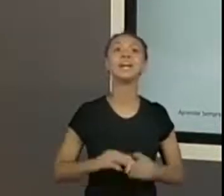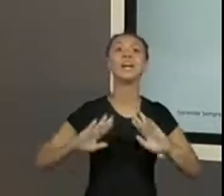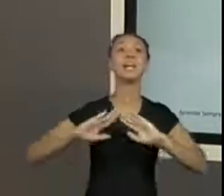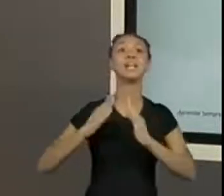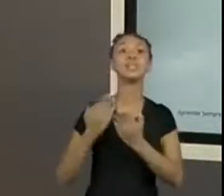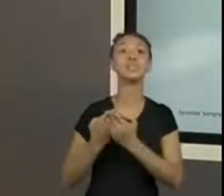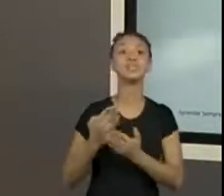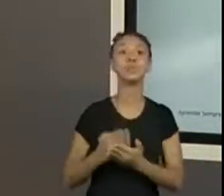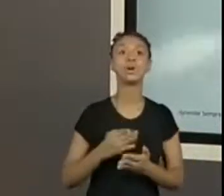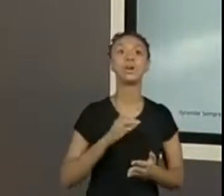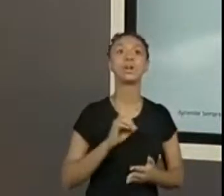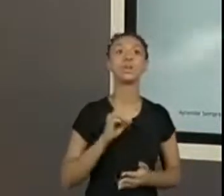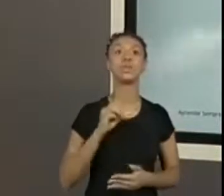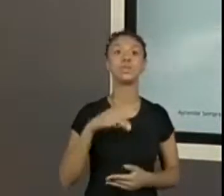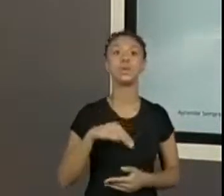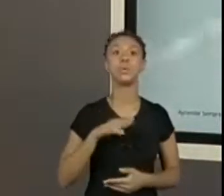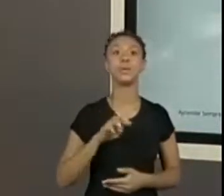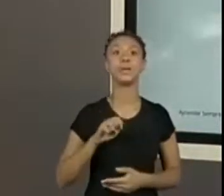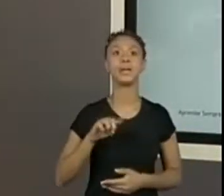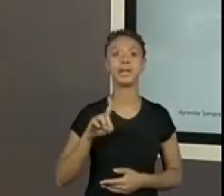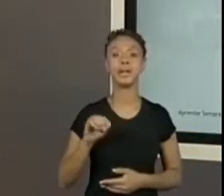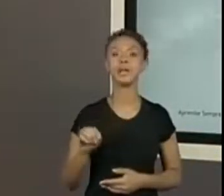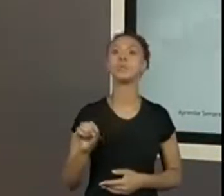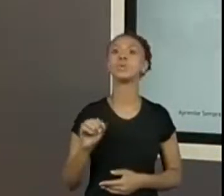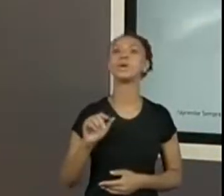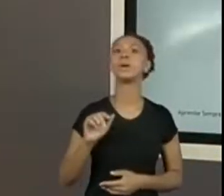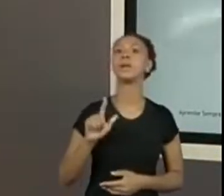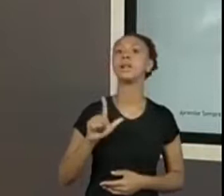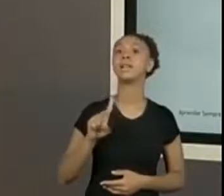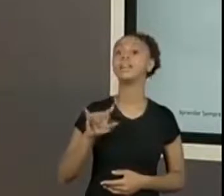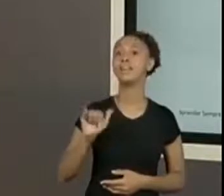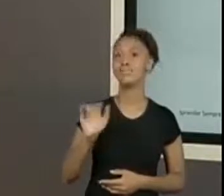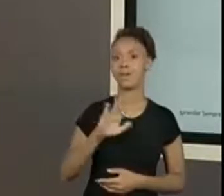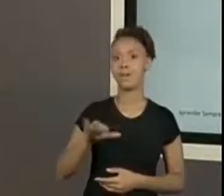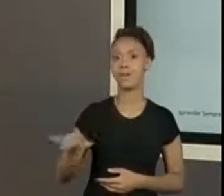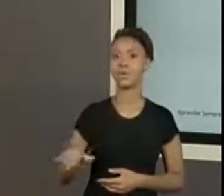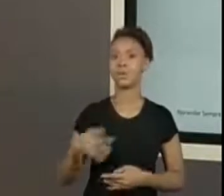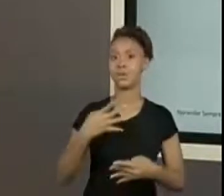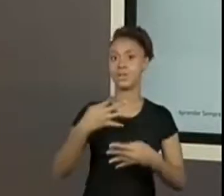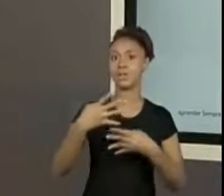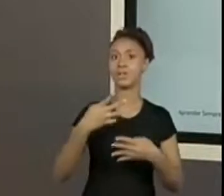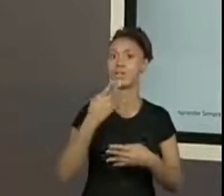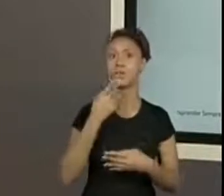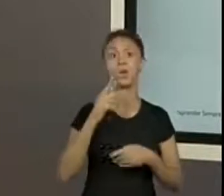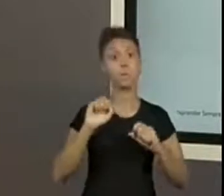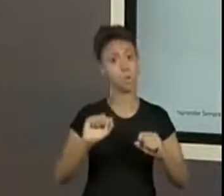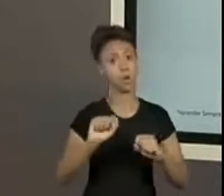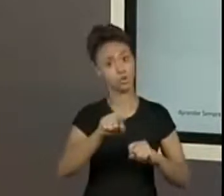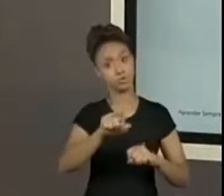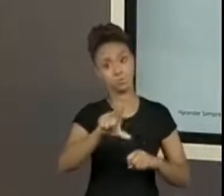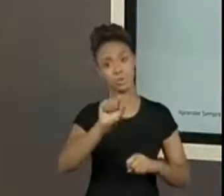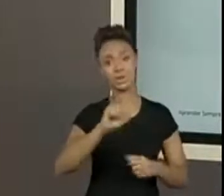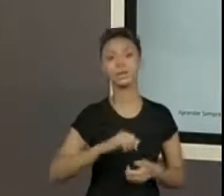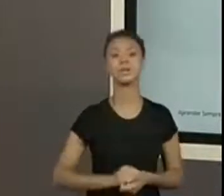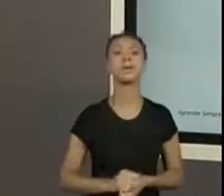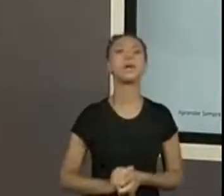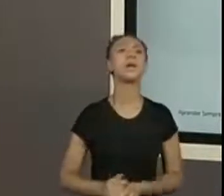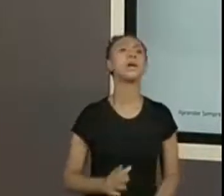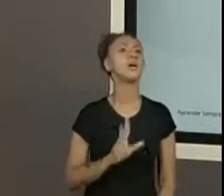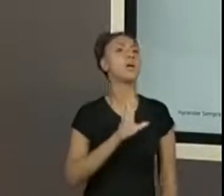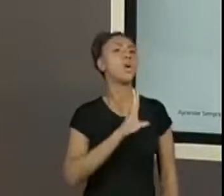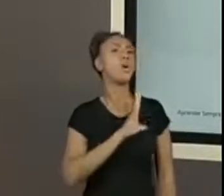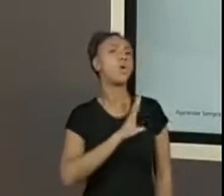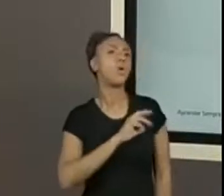escola Dom Bernardo Rodrigues Nogueira, da aluna Lívia, que coloca essa quadrinha. E pode valer também. Gosto